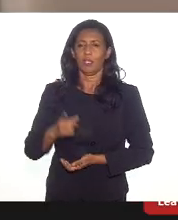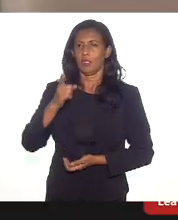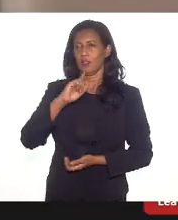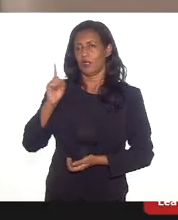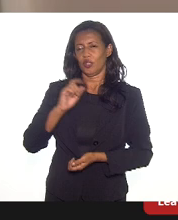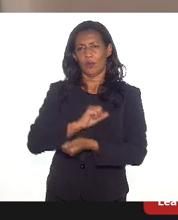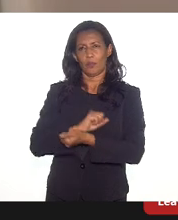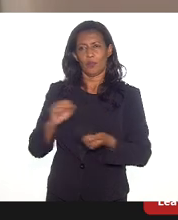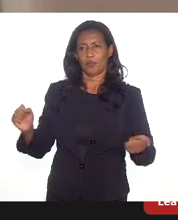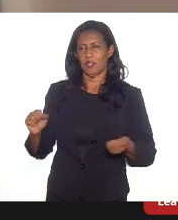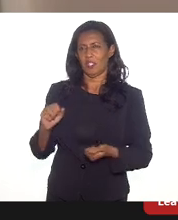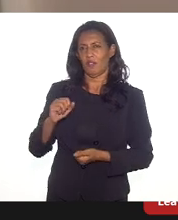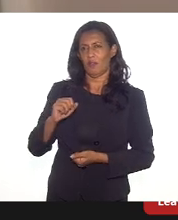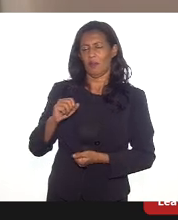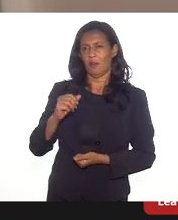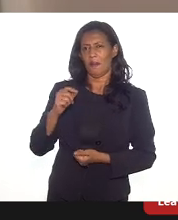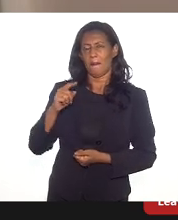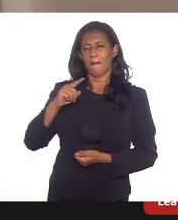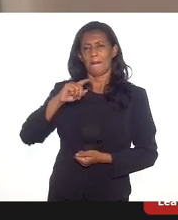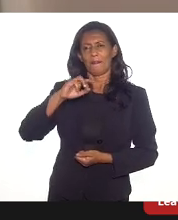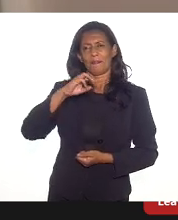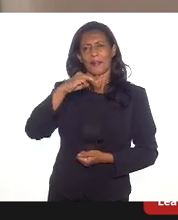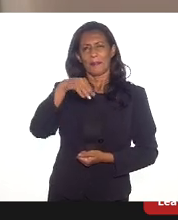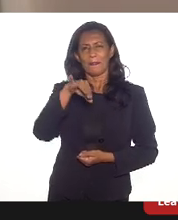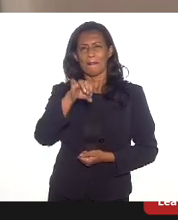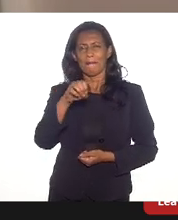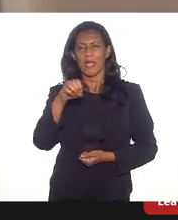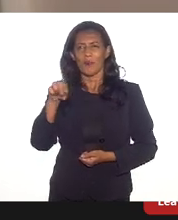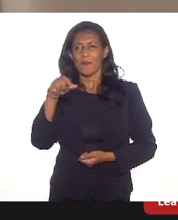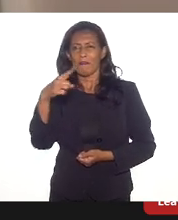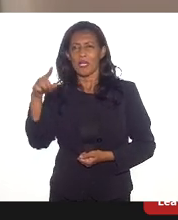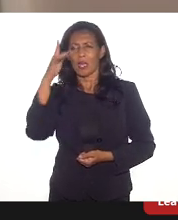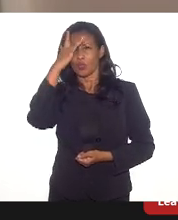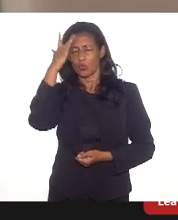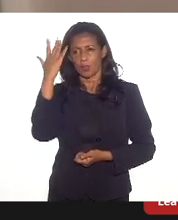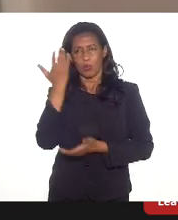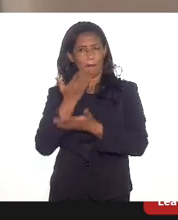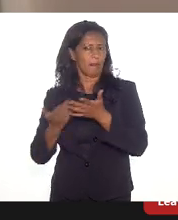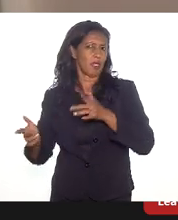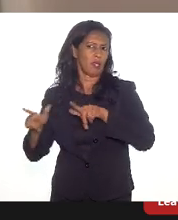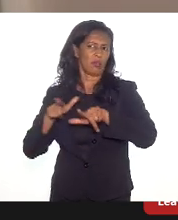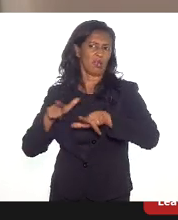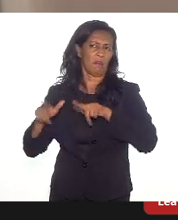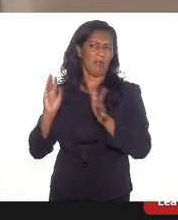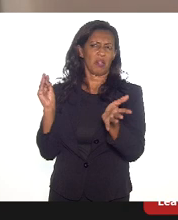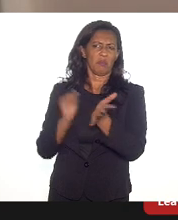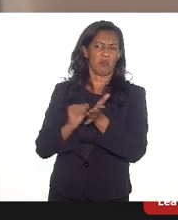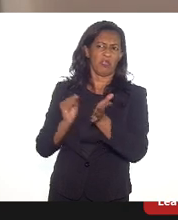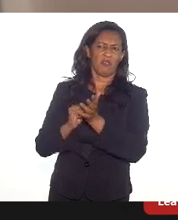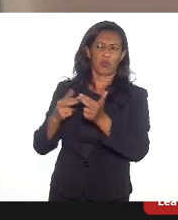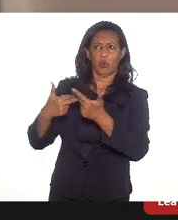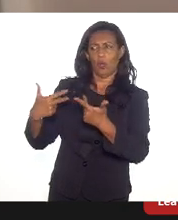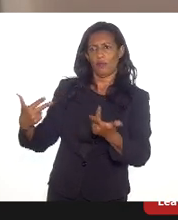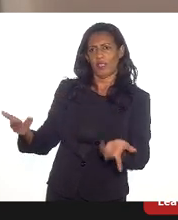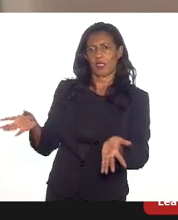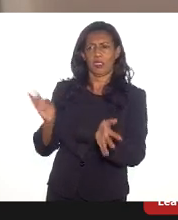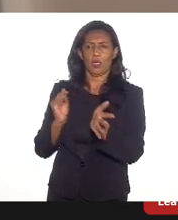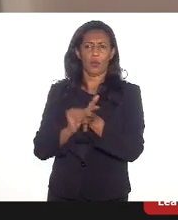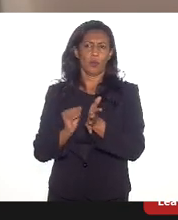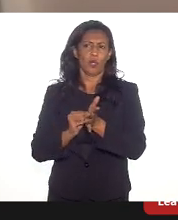pessoas perderam o emprego e não conseguem colocações porque são incompetentes, porque são despreparadas. Isso realmente,